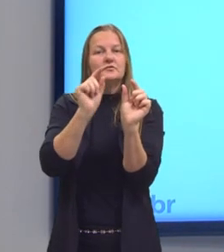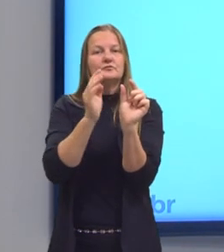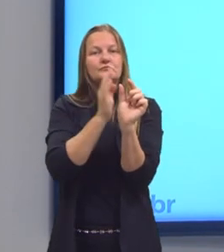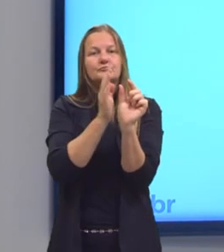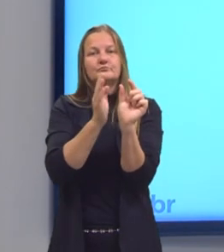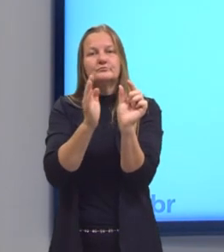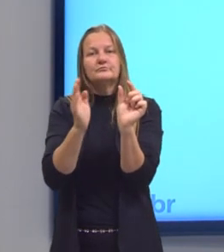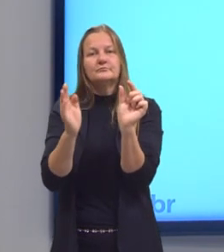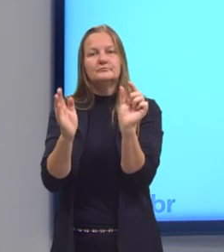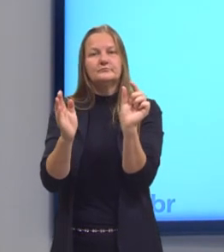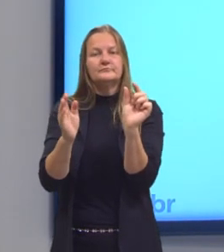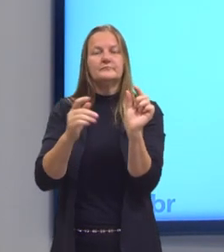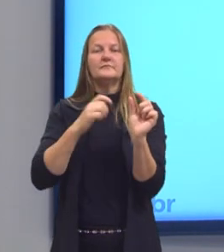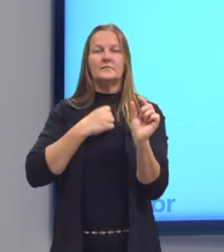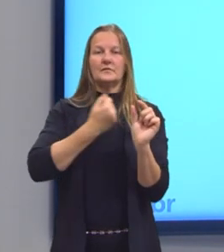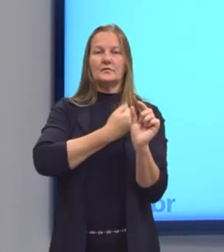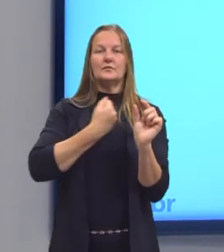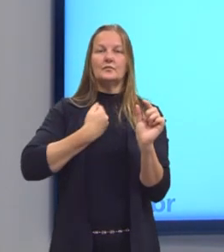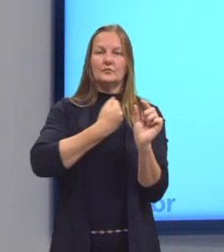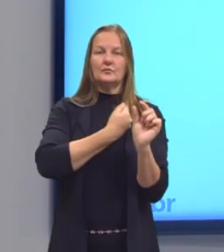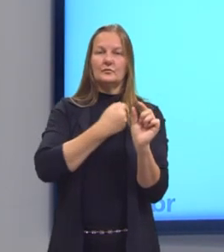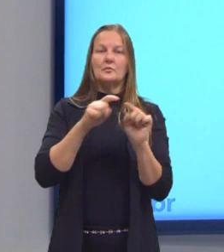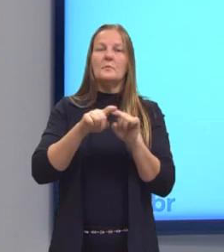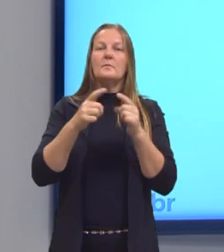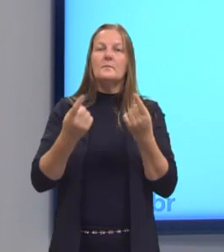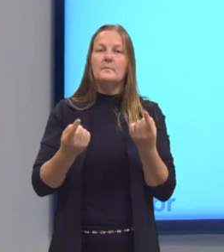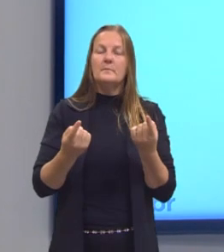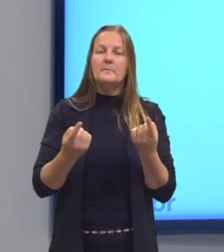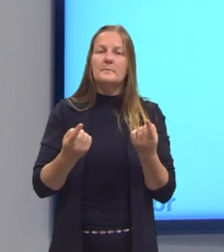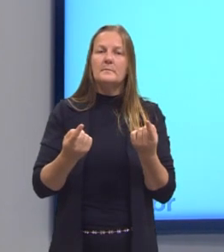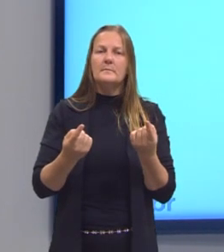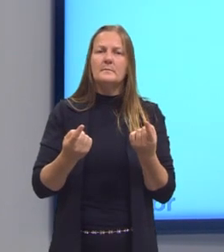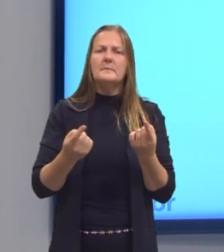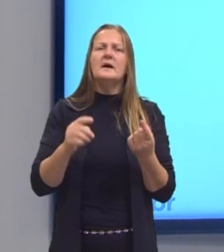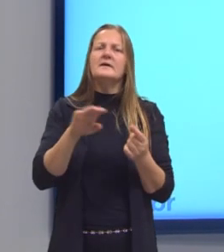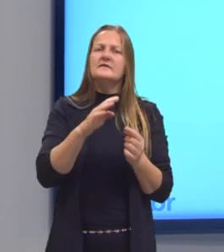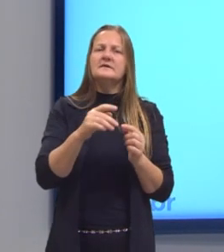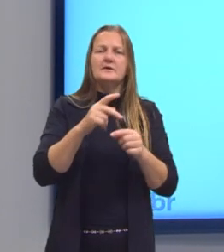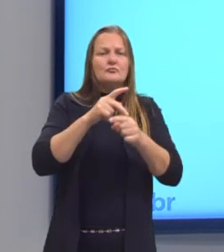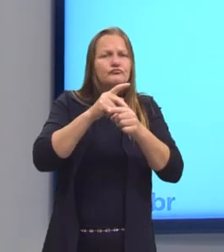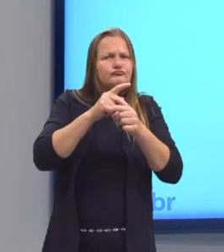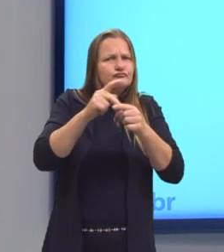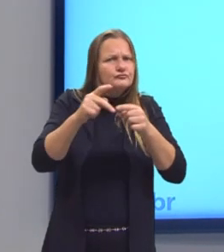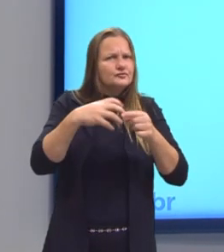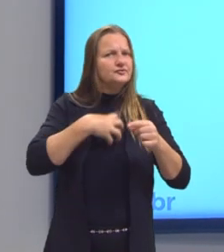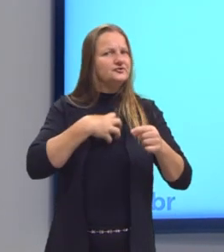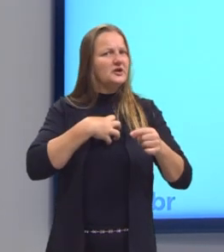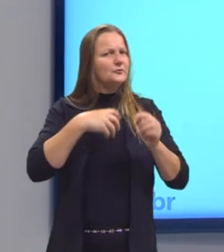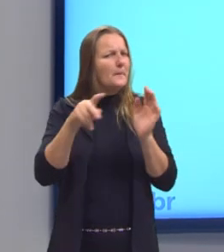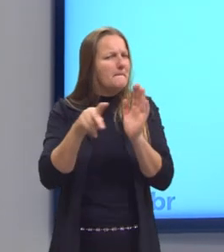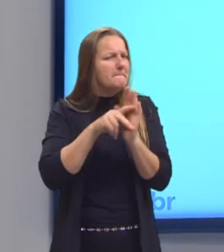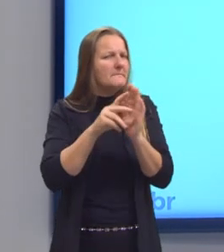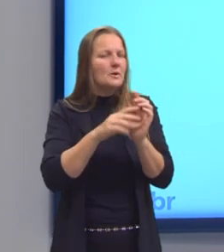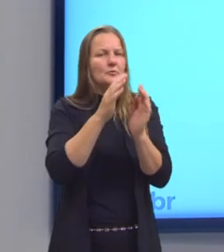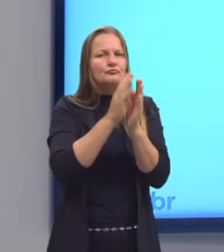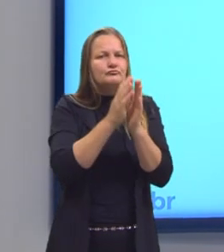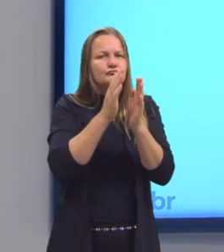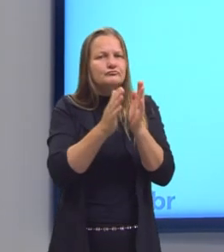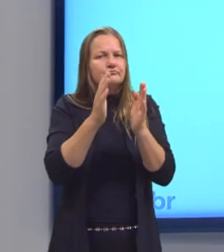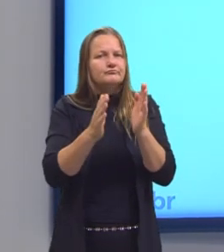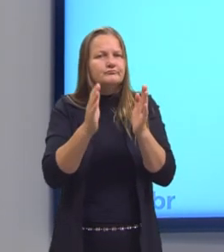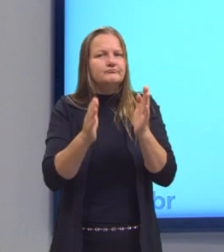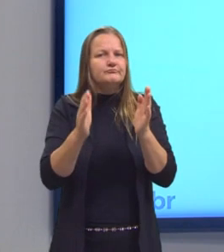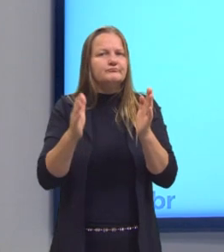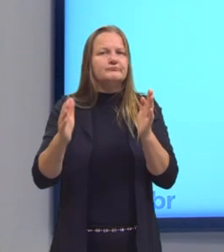Então, são sequências de números, mas elas possuem um padrão, digamos assim. Que é o que aqui está chamado, então,